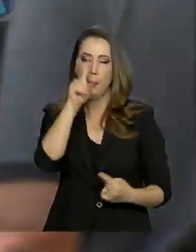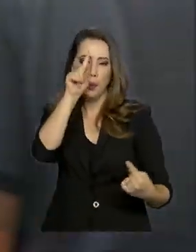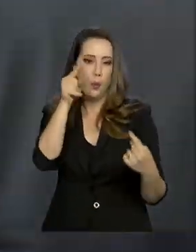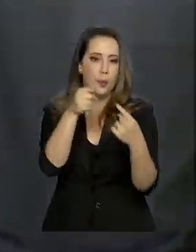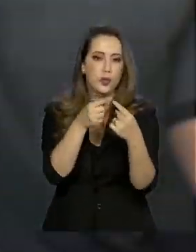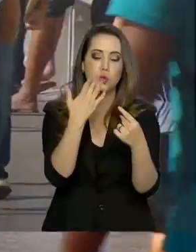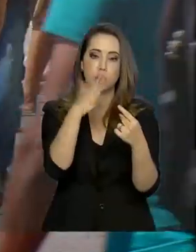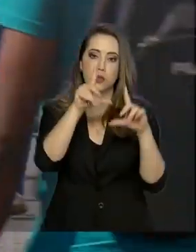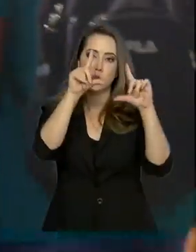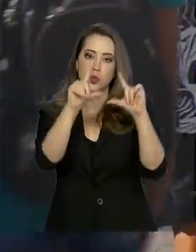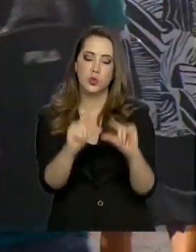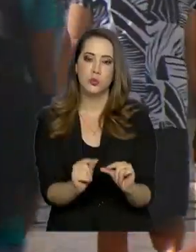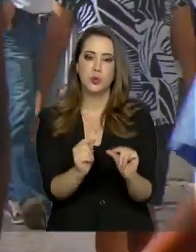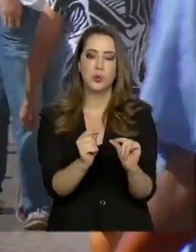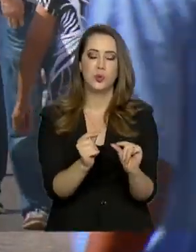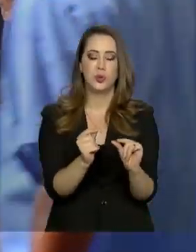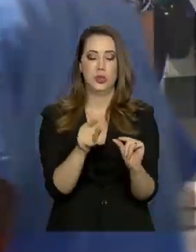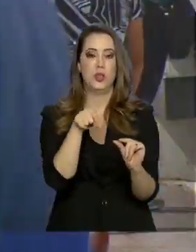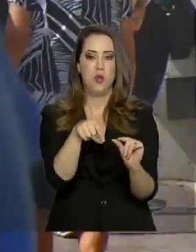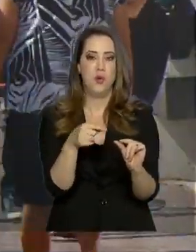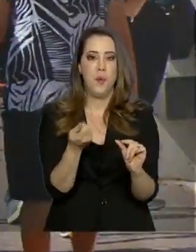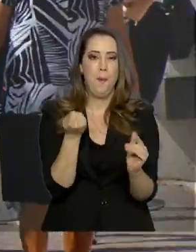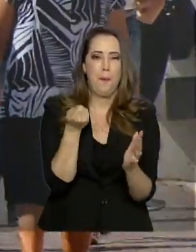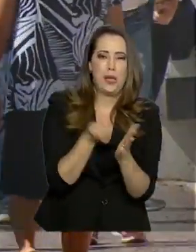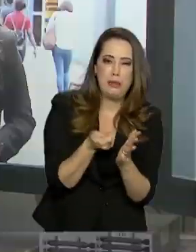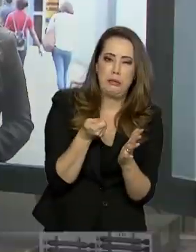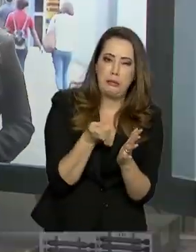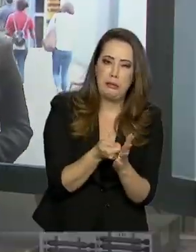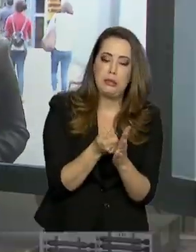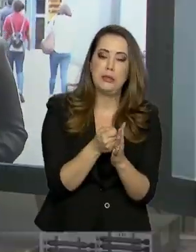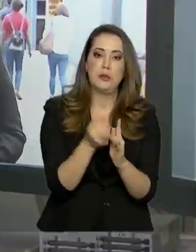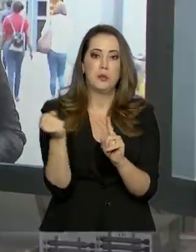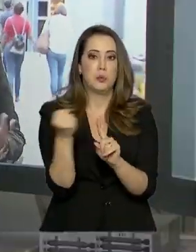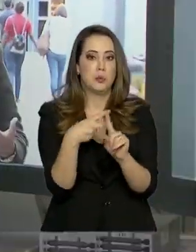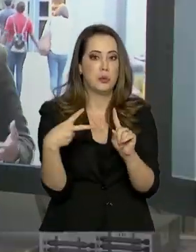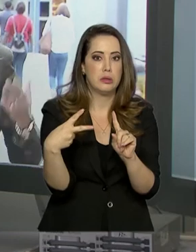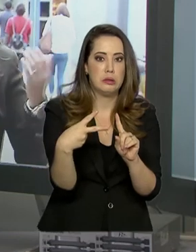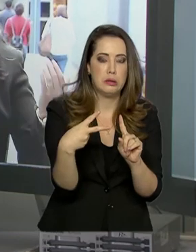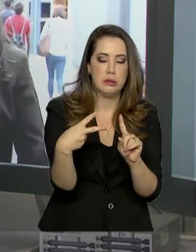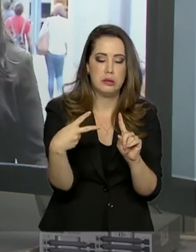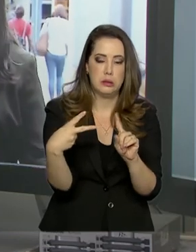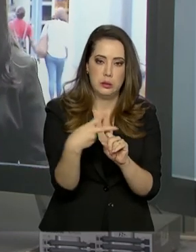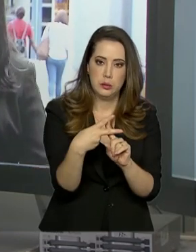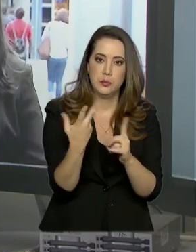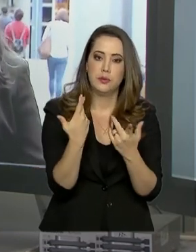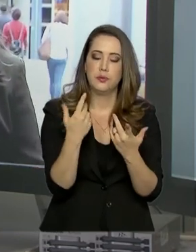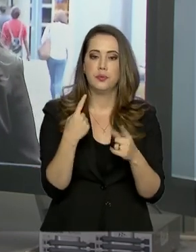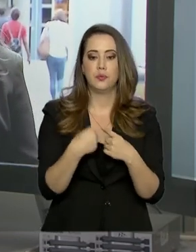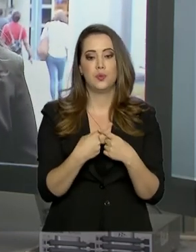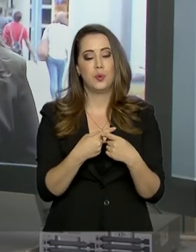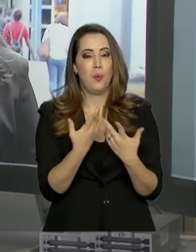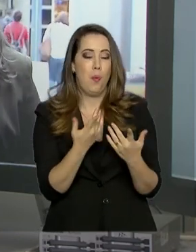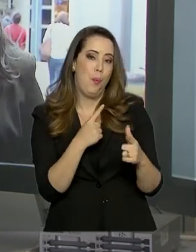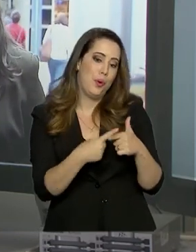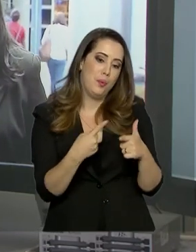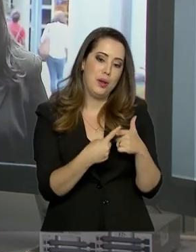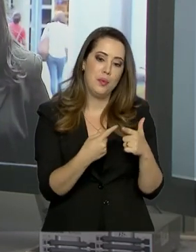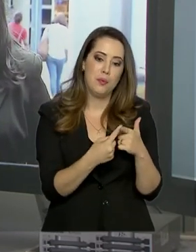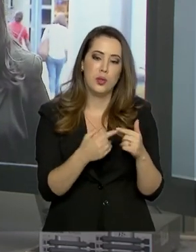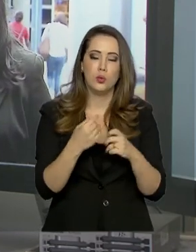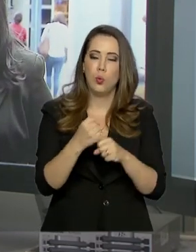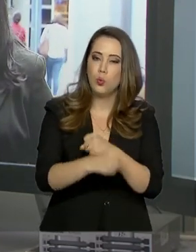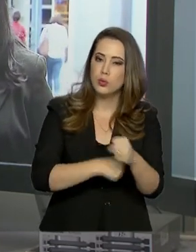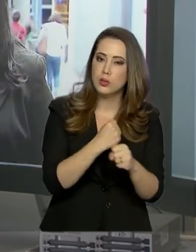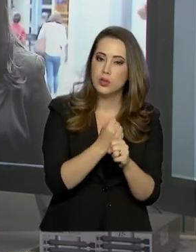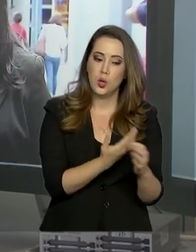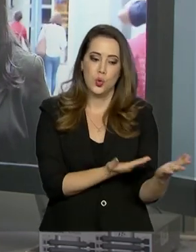foi reduzir o peso da Previdência nas contas públicas. O problema é que com os anos, diminui o número de jovens e aumenta o